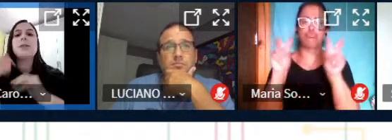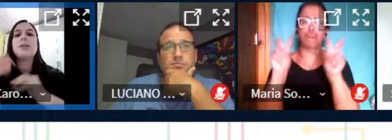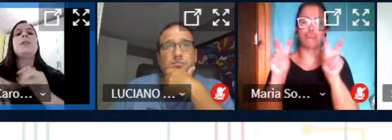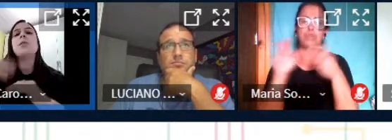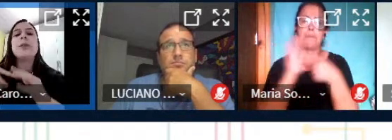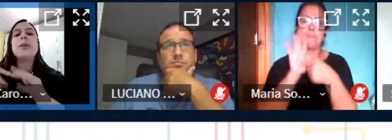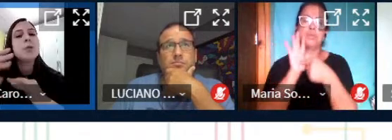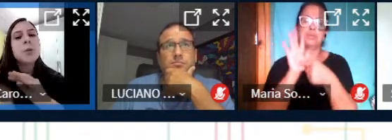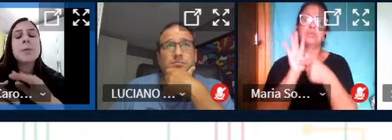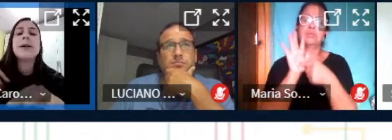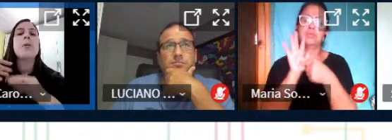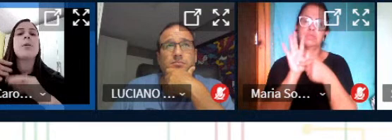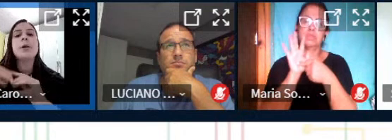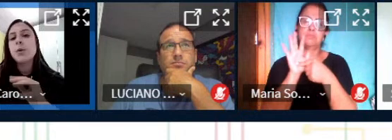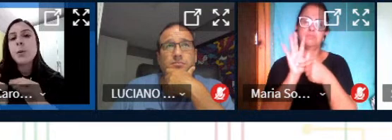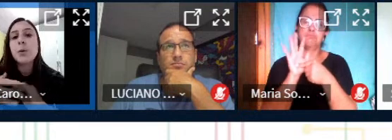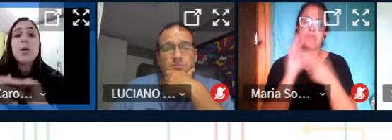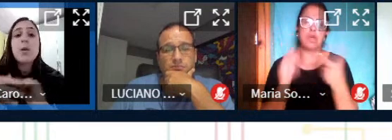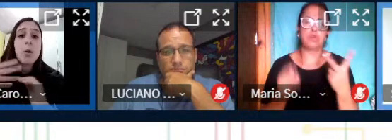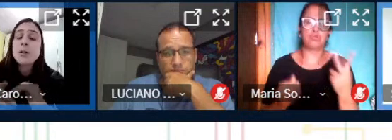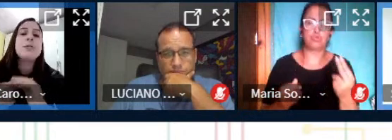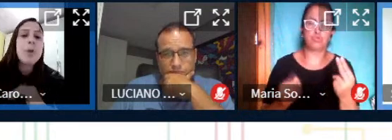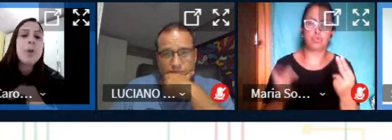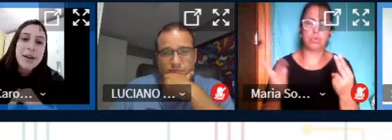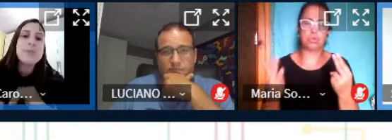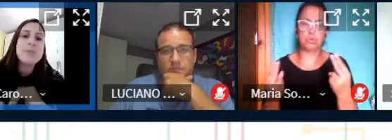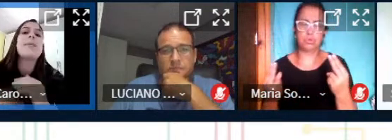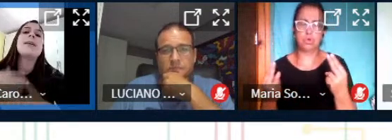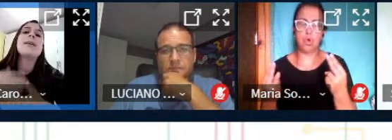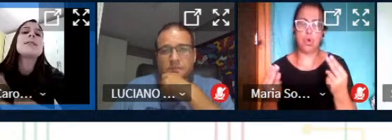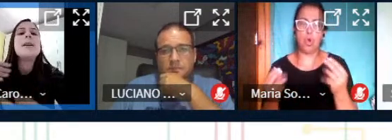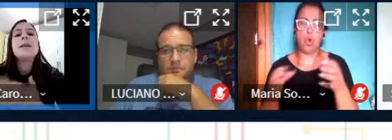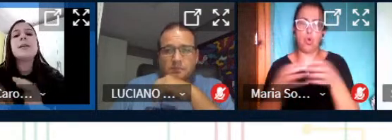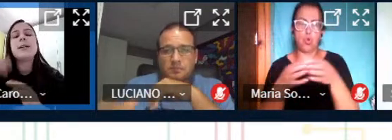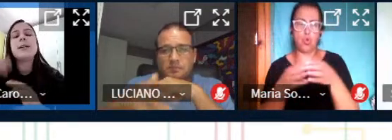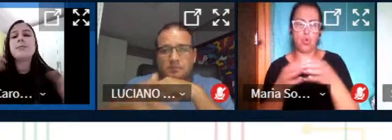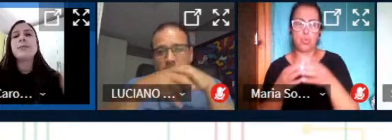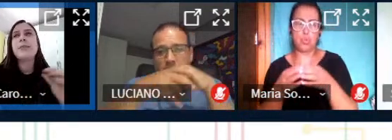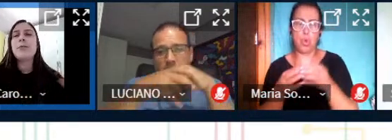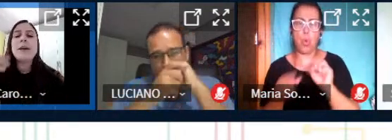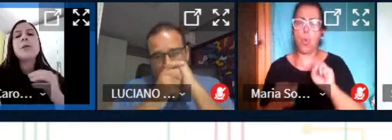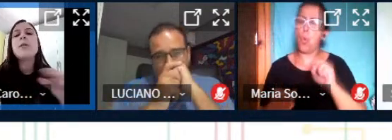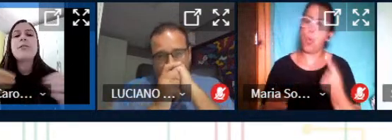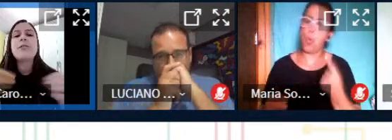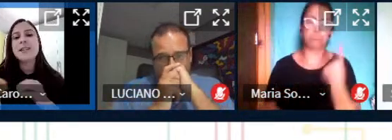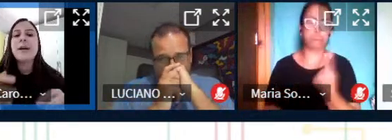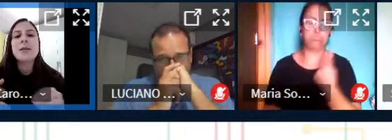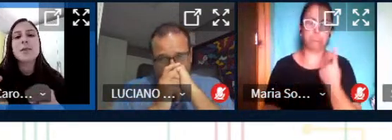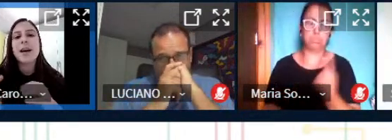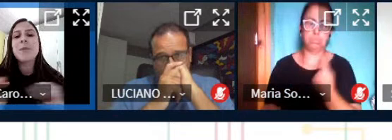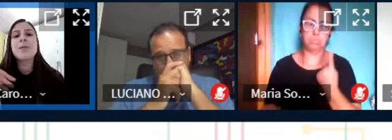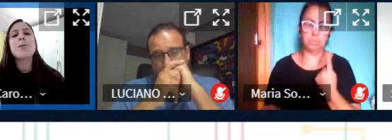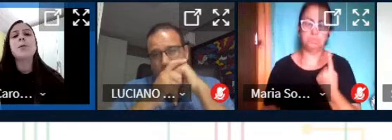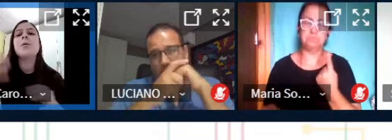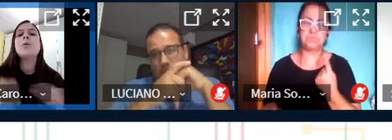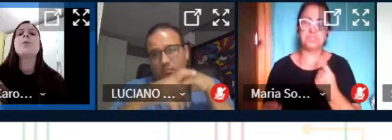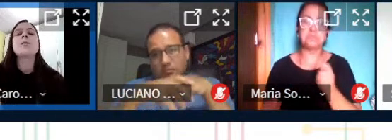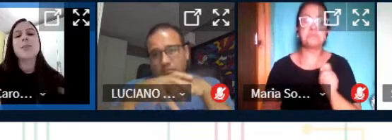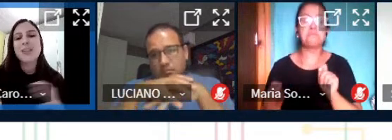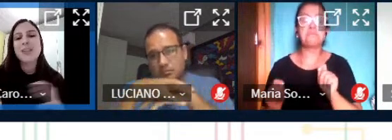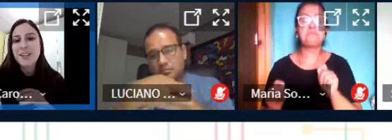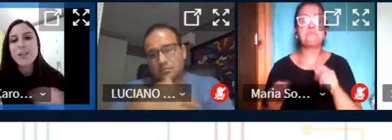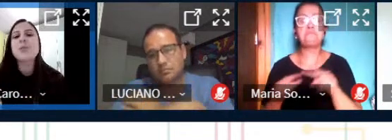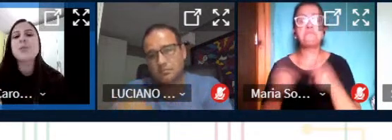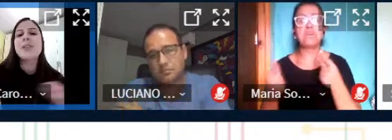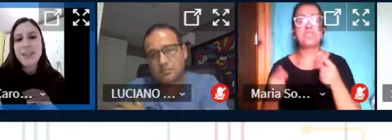assim ou em dupla ou em grupo ou individualmente mas teve meio que um revezamento sabe um pouco